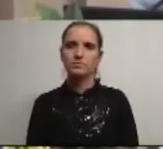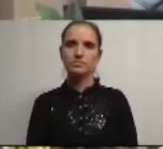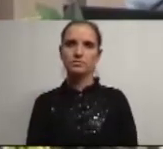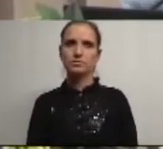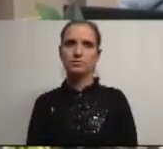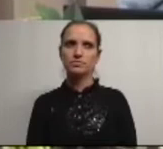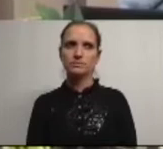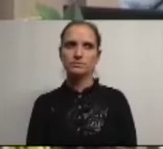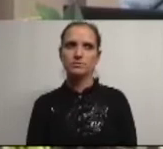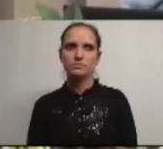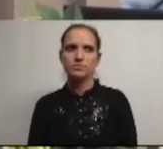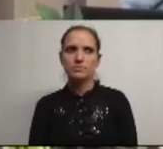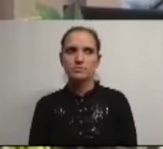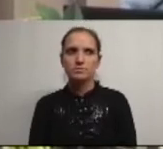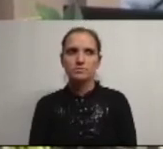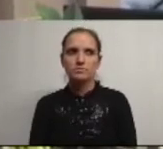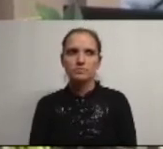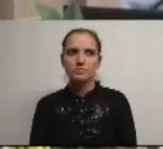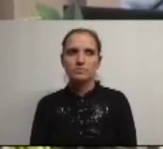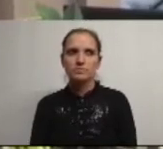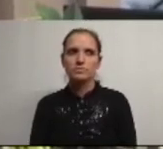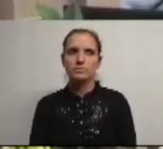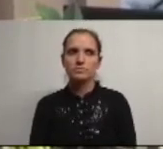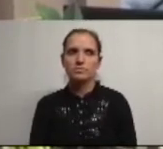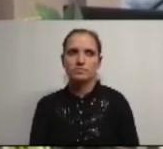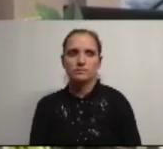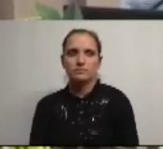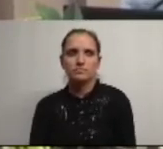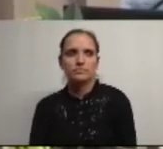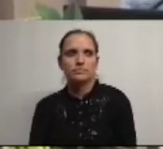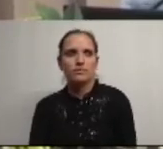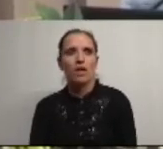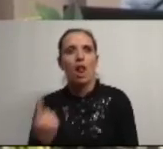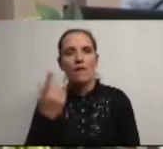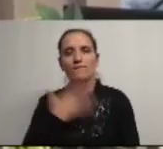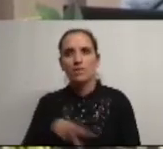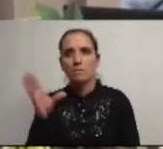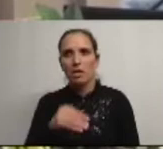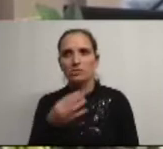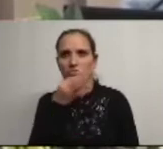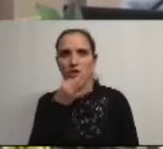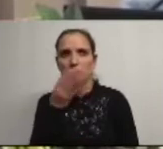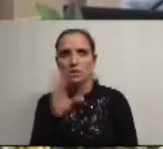ainda dispõe de tempo não sei se alguém mais tem tempo ainda sim